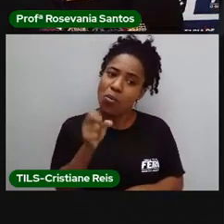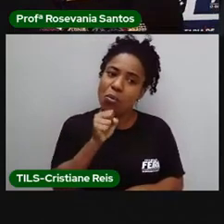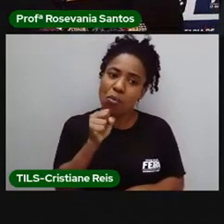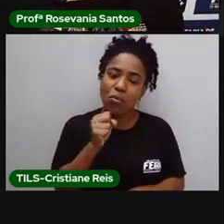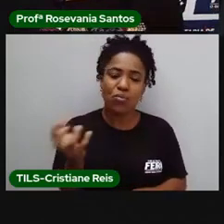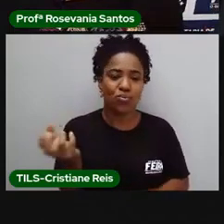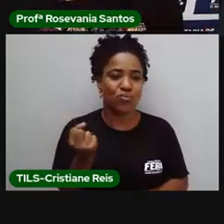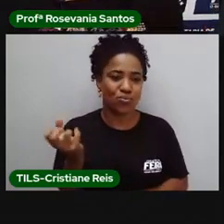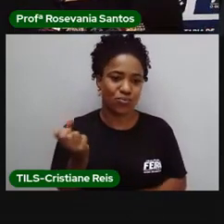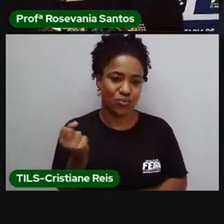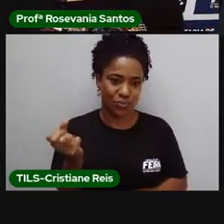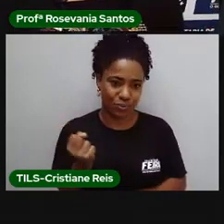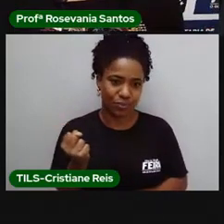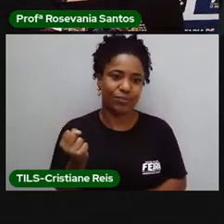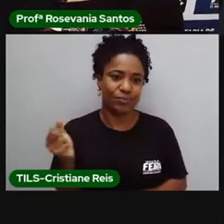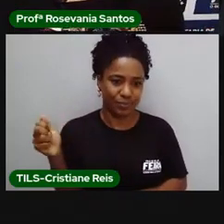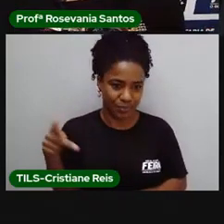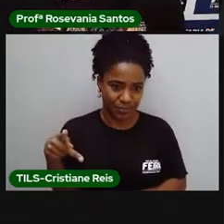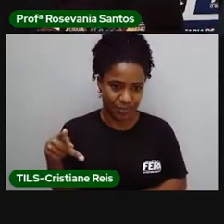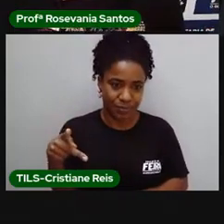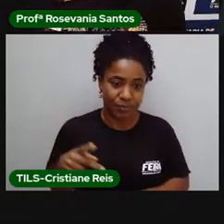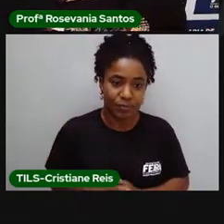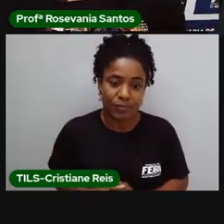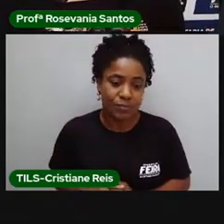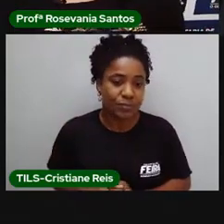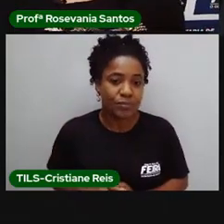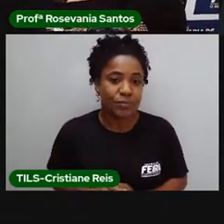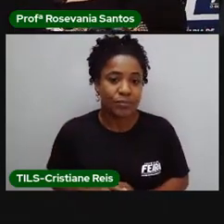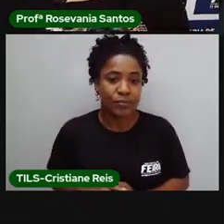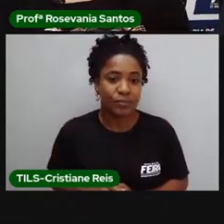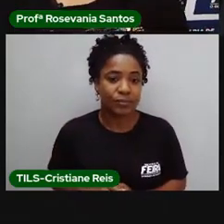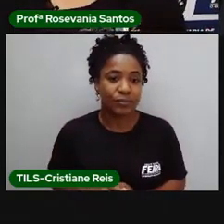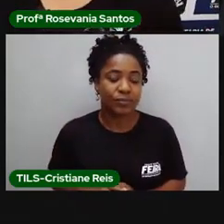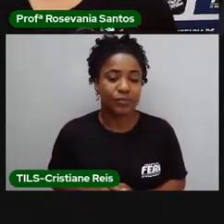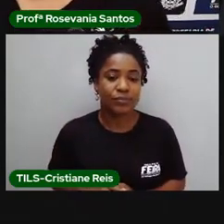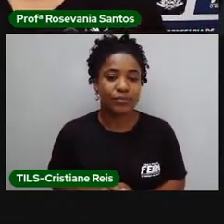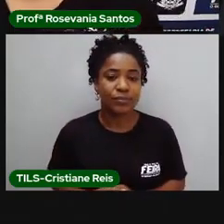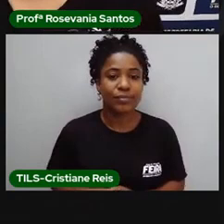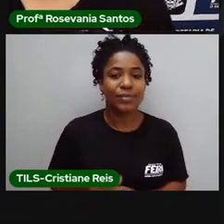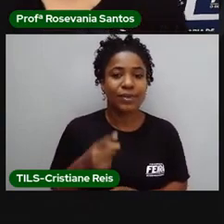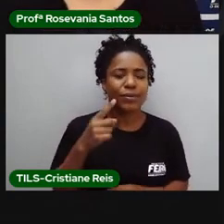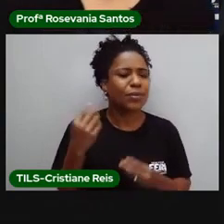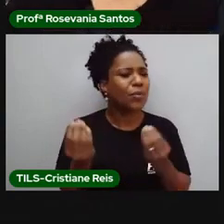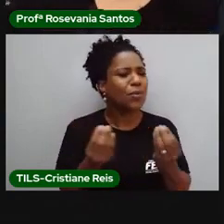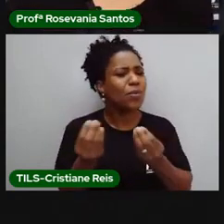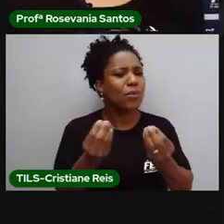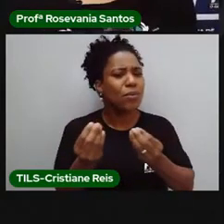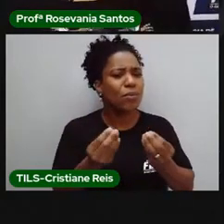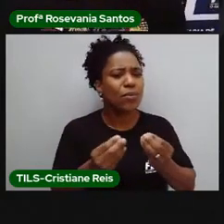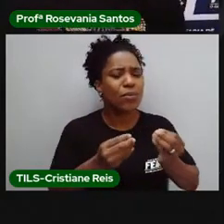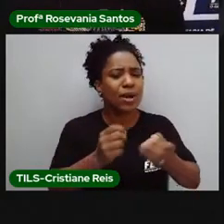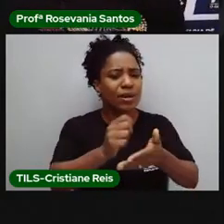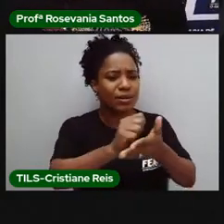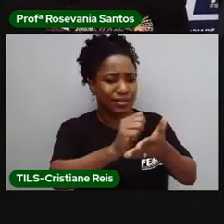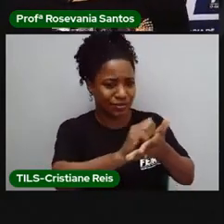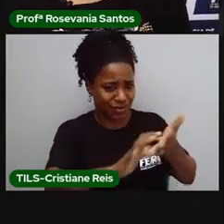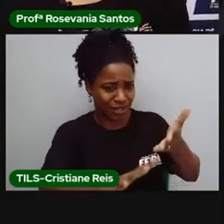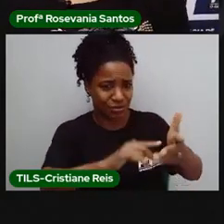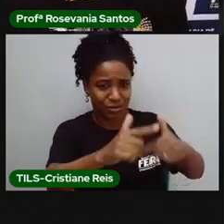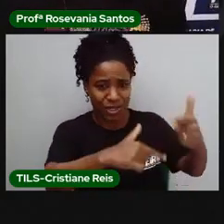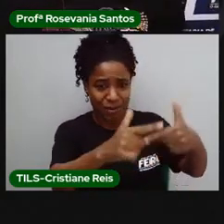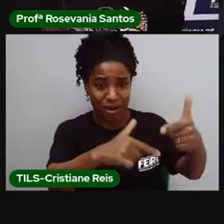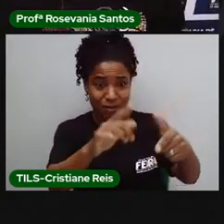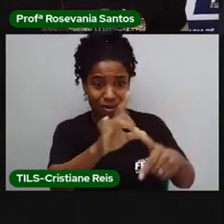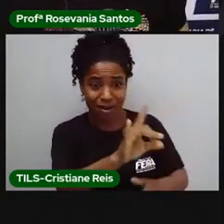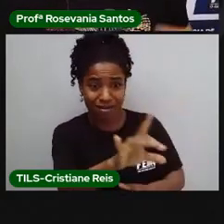ao longo da vida, né. Aí, vamos ver como essas atividades estão, né, classificadas, os setores deles.